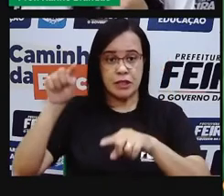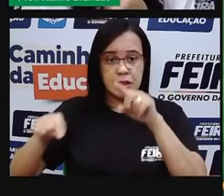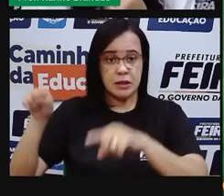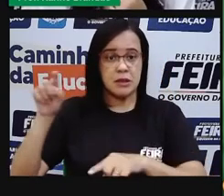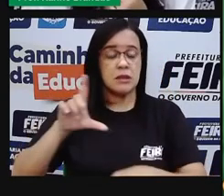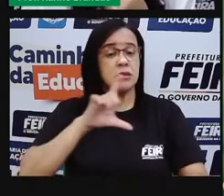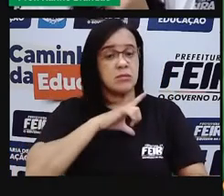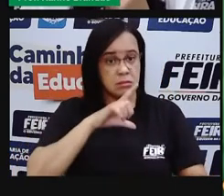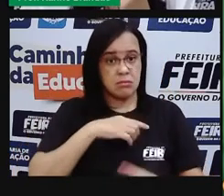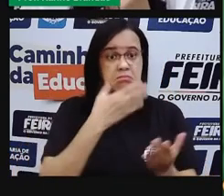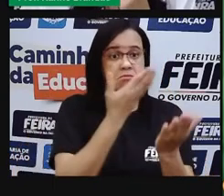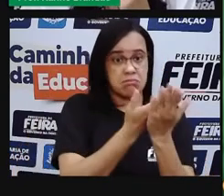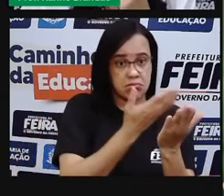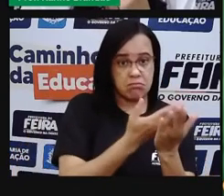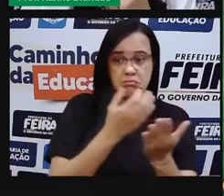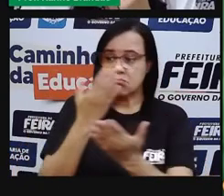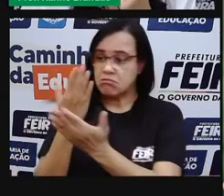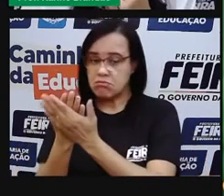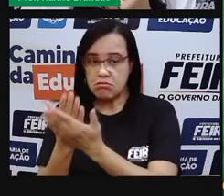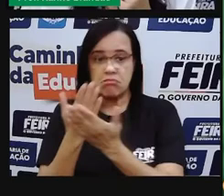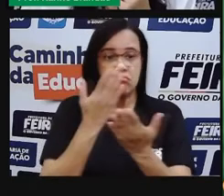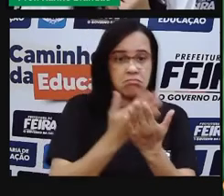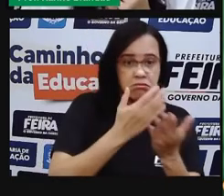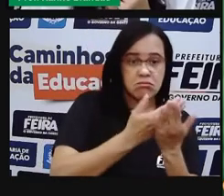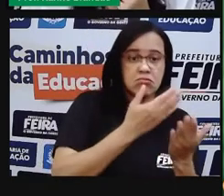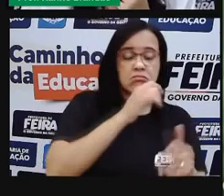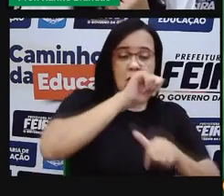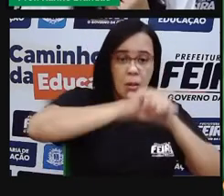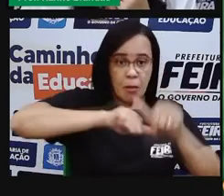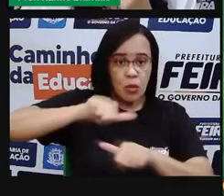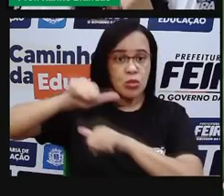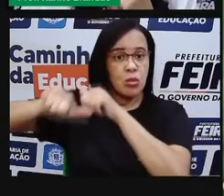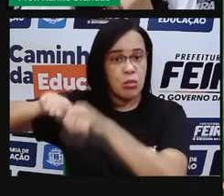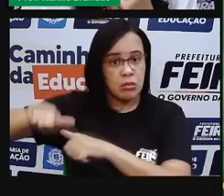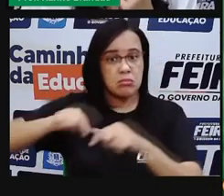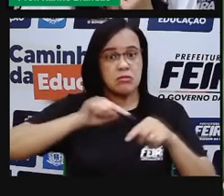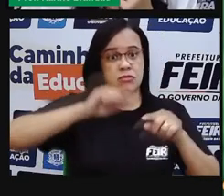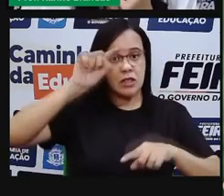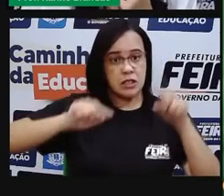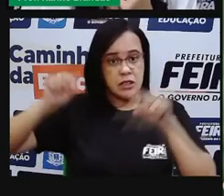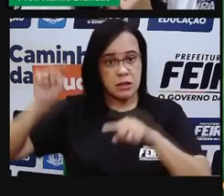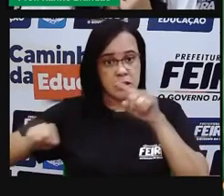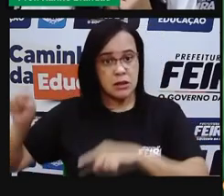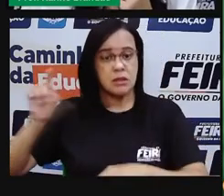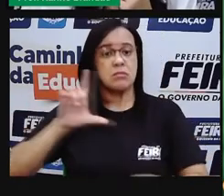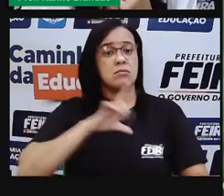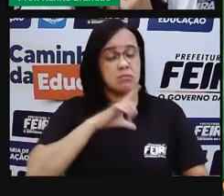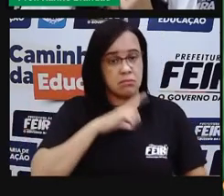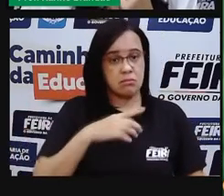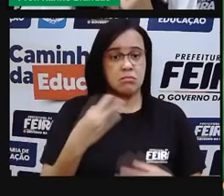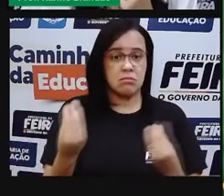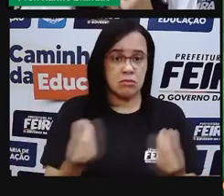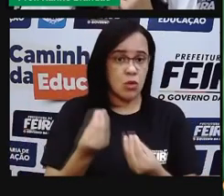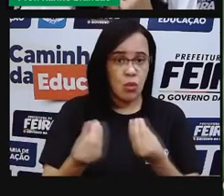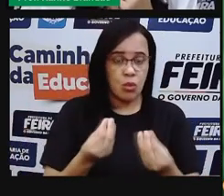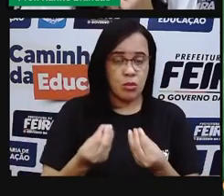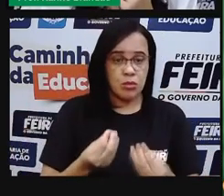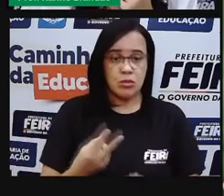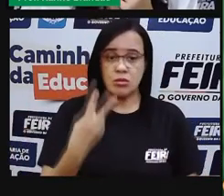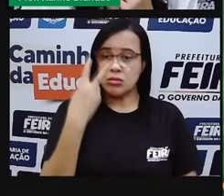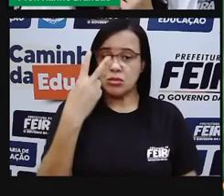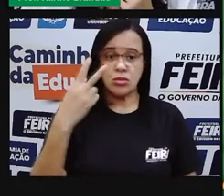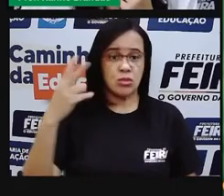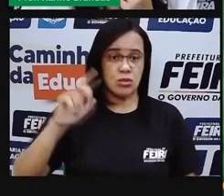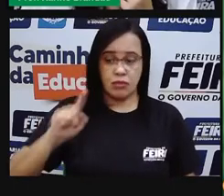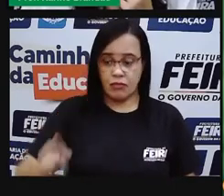estudo, né? Mas, a gente observa, então, que 2,1% é água